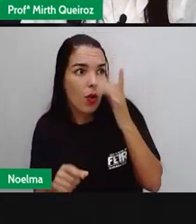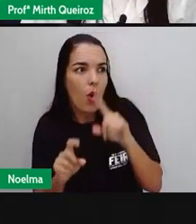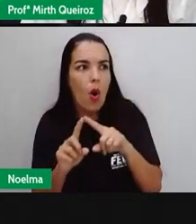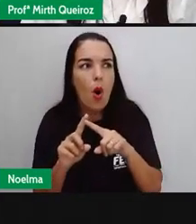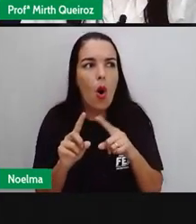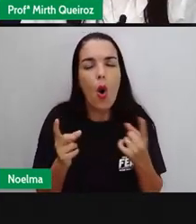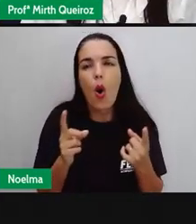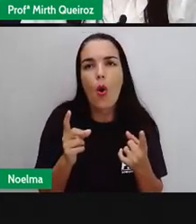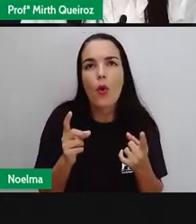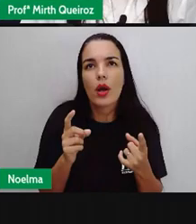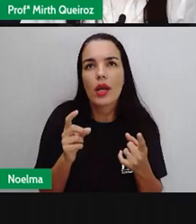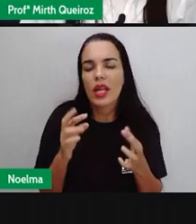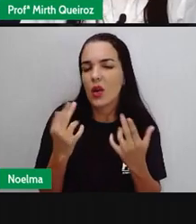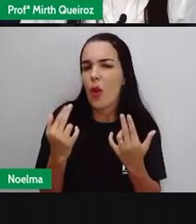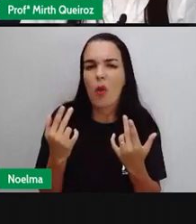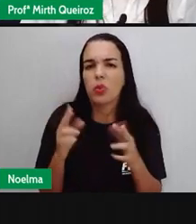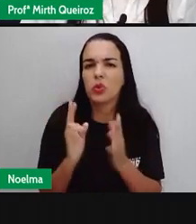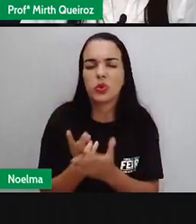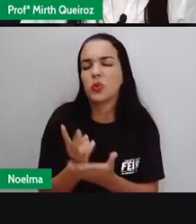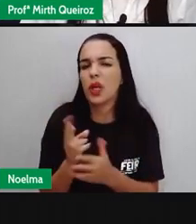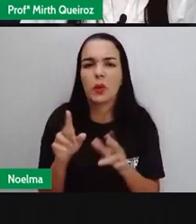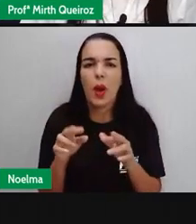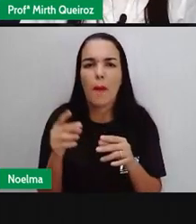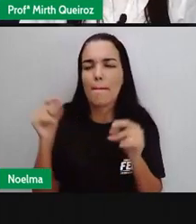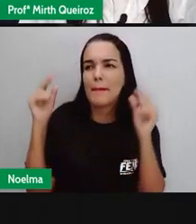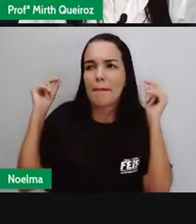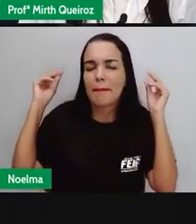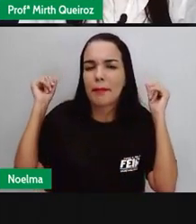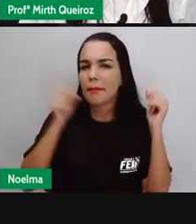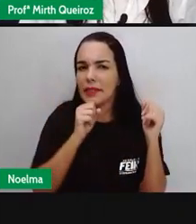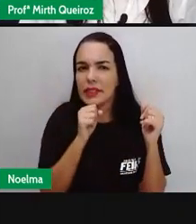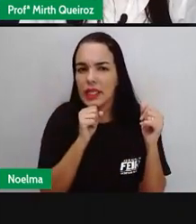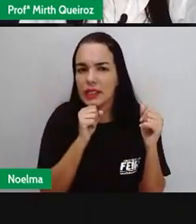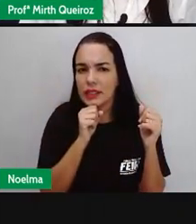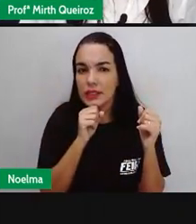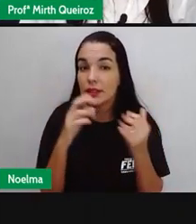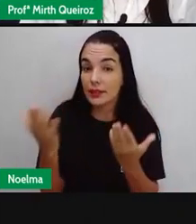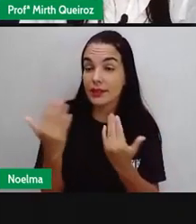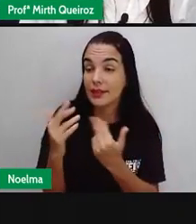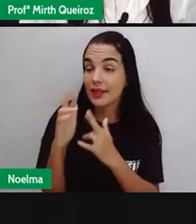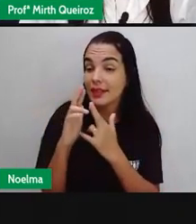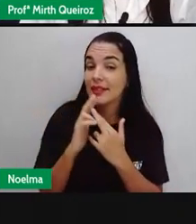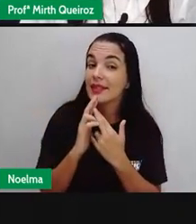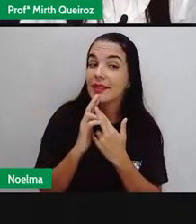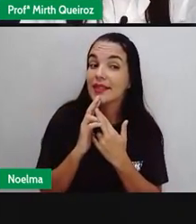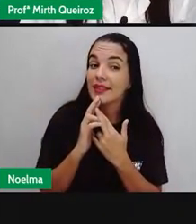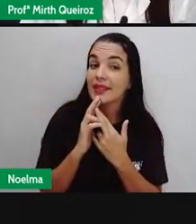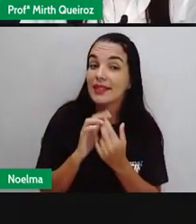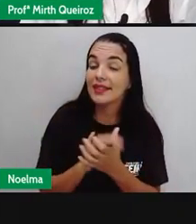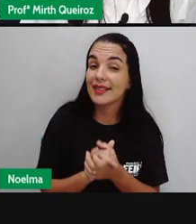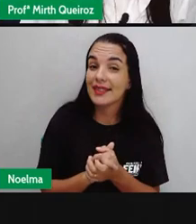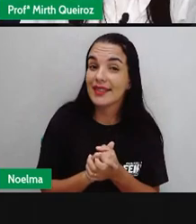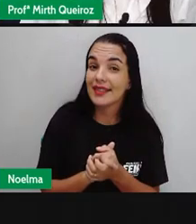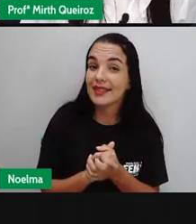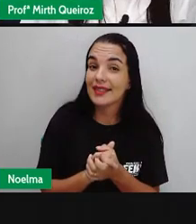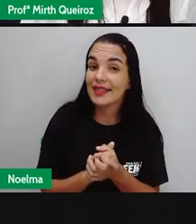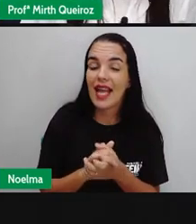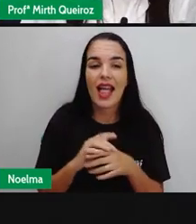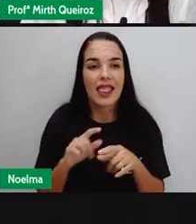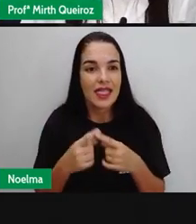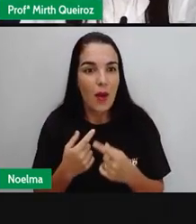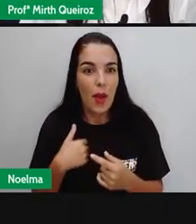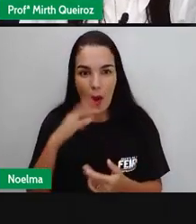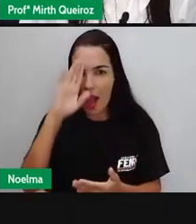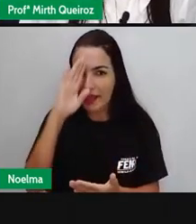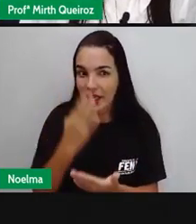da mesma forma? O que que vocês acham? Me diz aí Eu acredito que vocês Pensam como